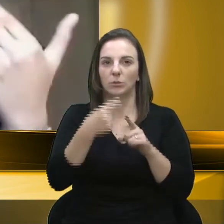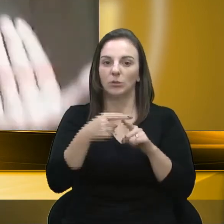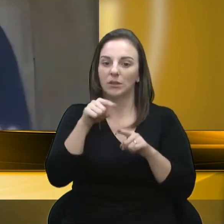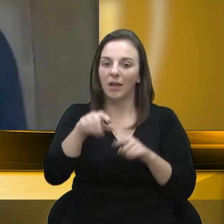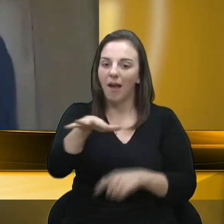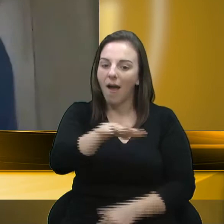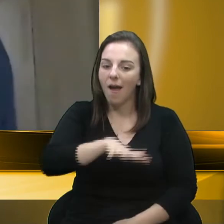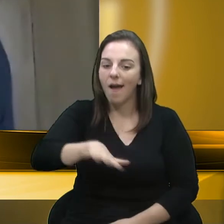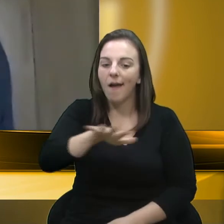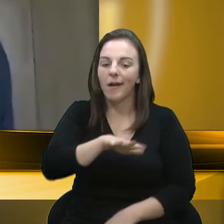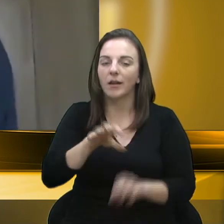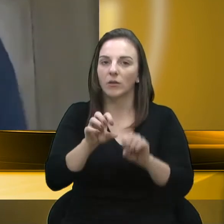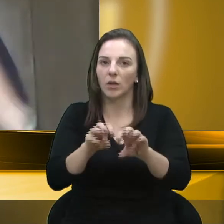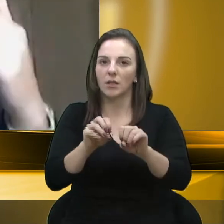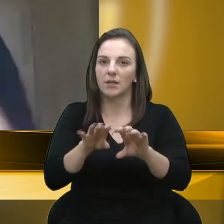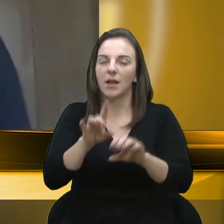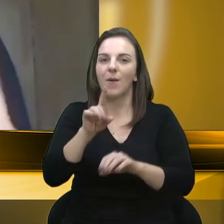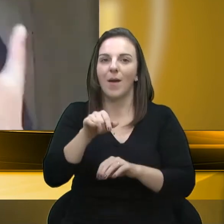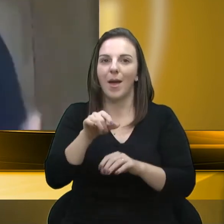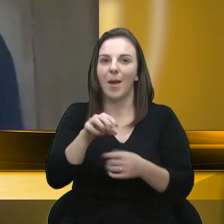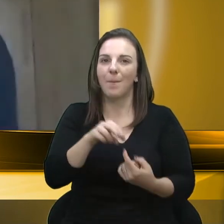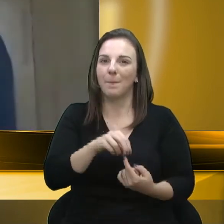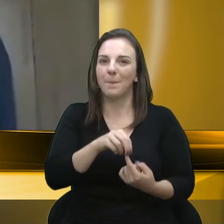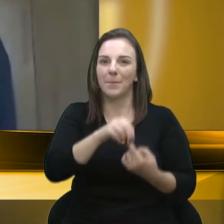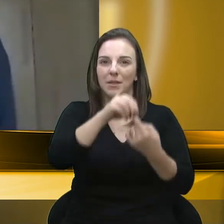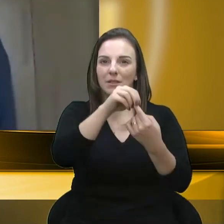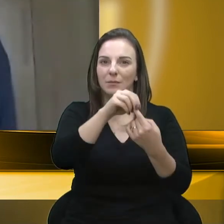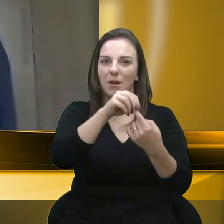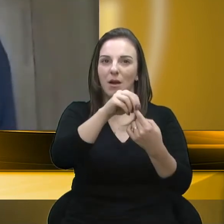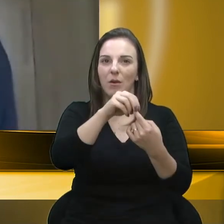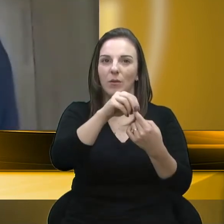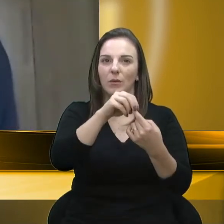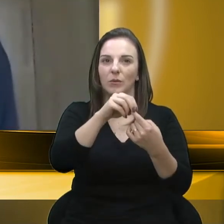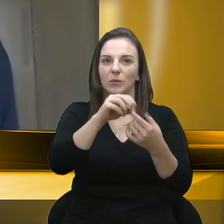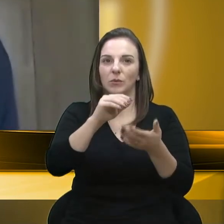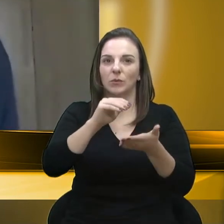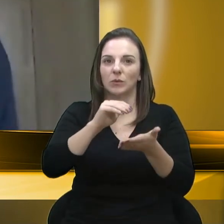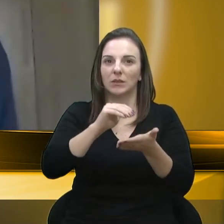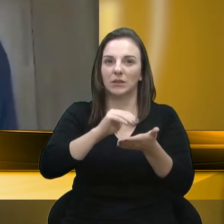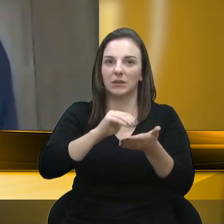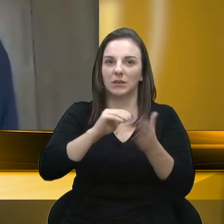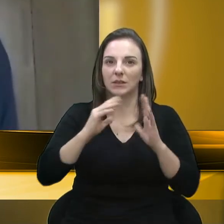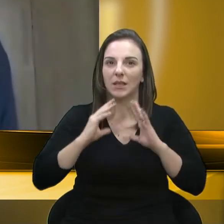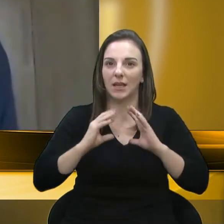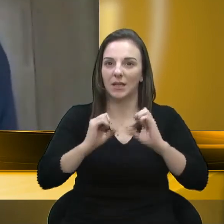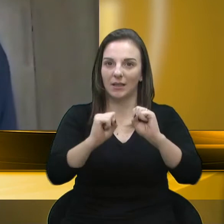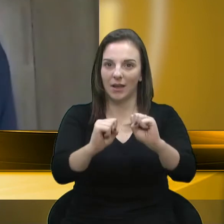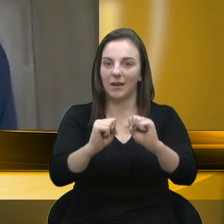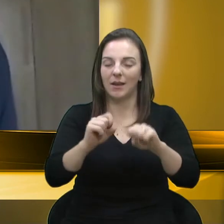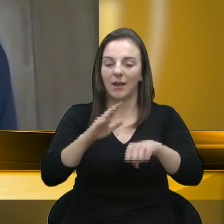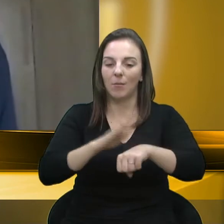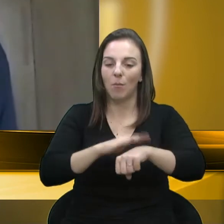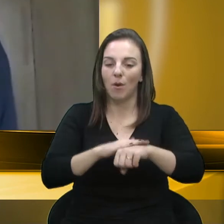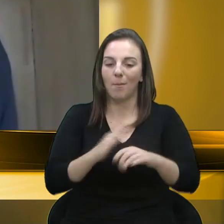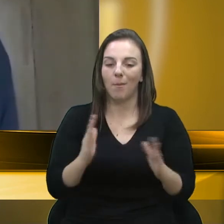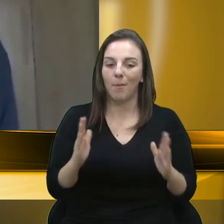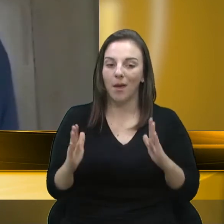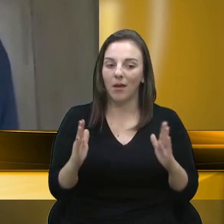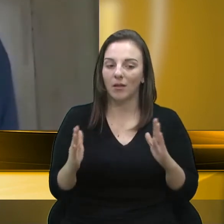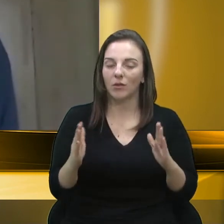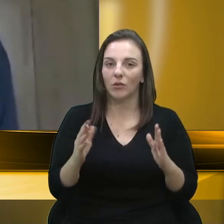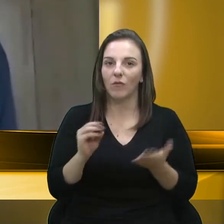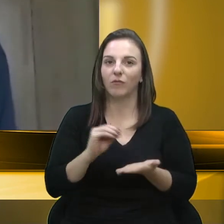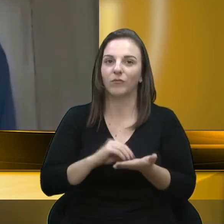principais secretarias, principalmente nesse momento, nós não termos o atendimento necessário e o